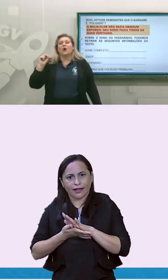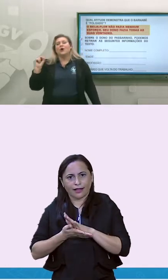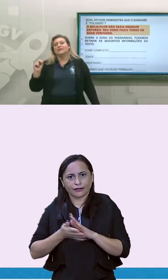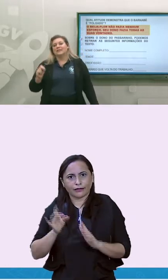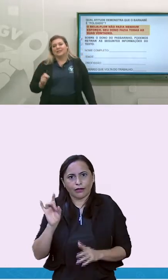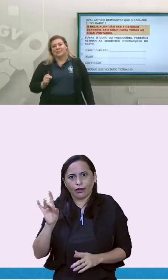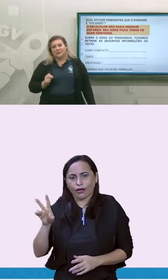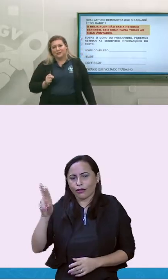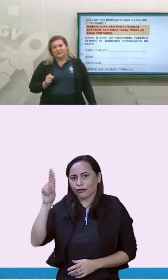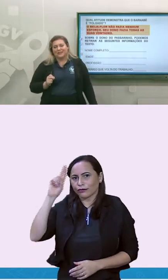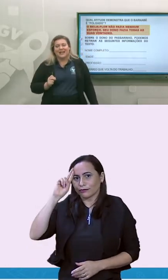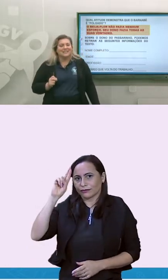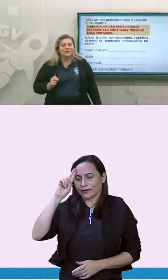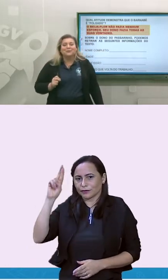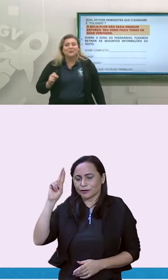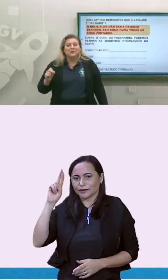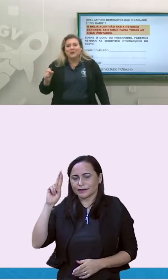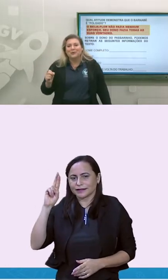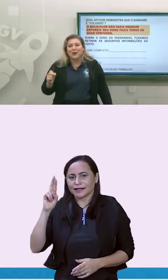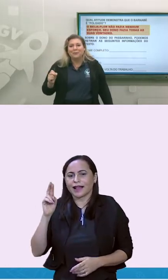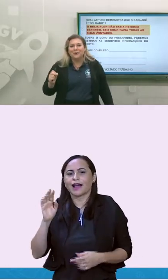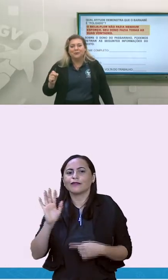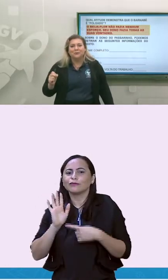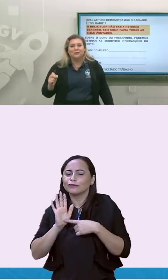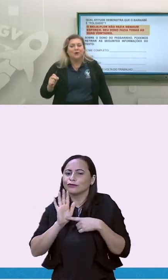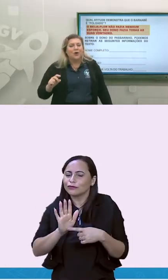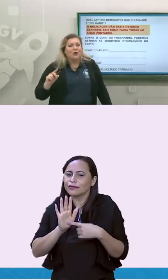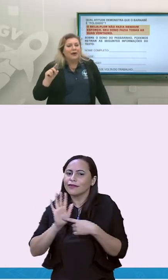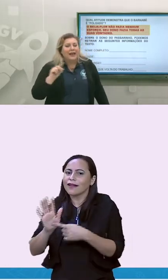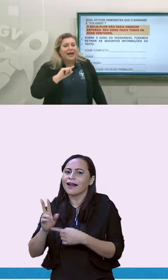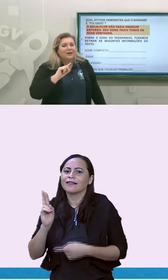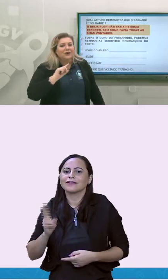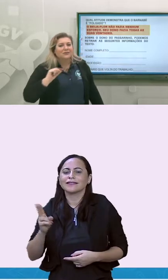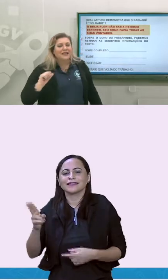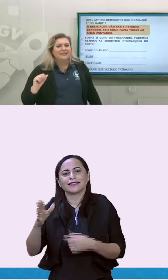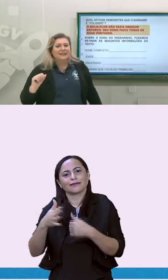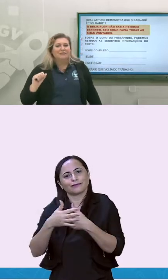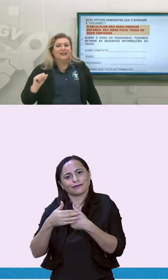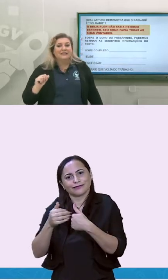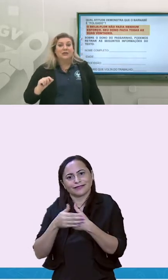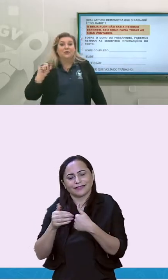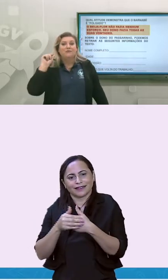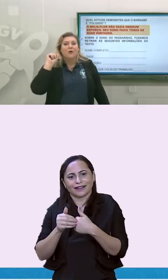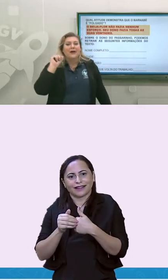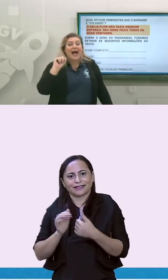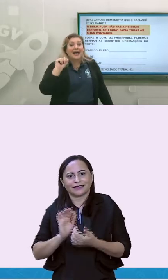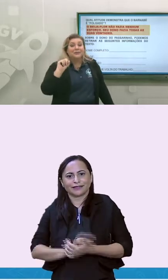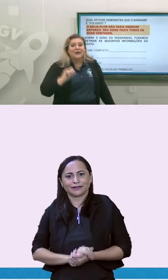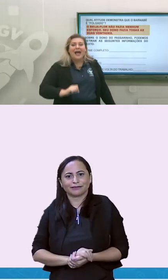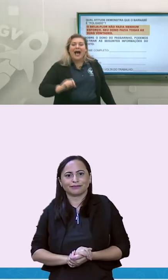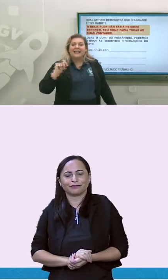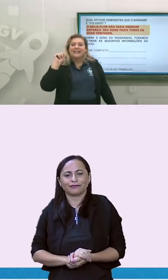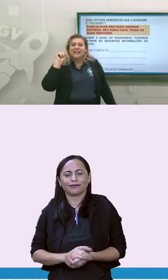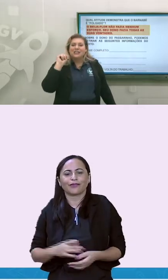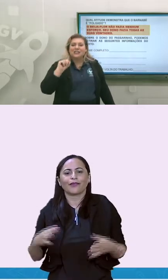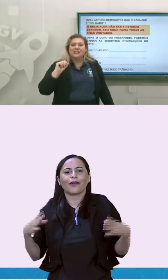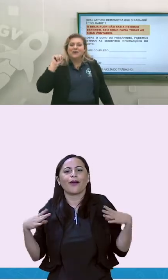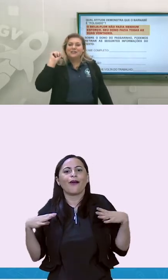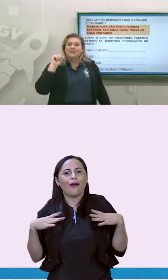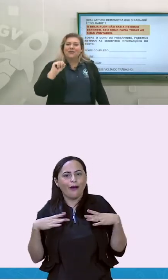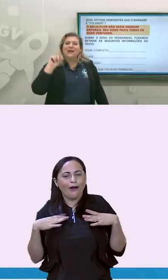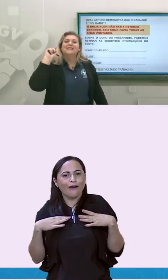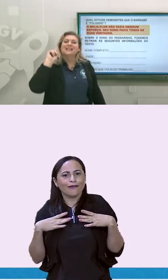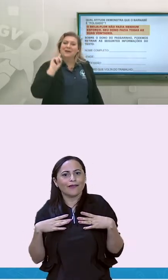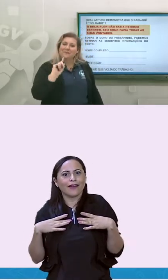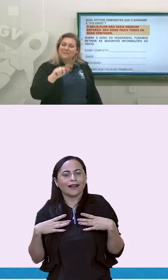todas as suas vontades e com todo o amor do mundo. Lá no nosso texto ainda fala assim, o folgado até tinha